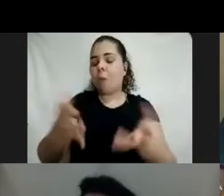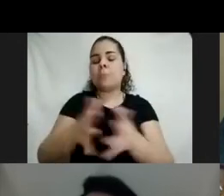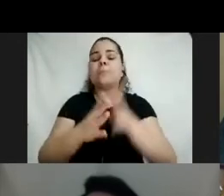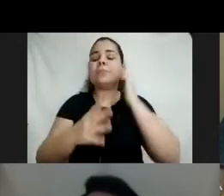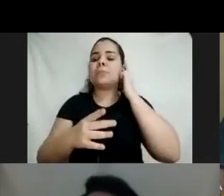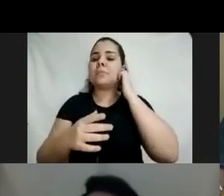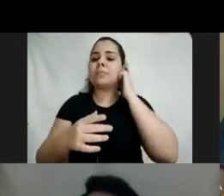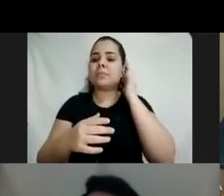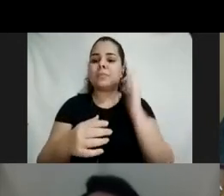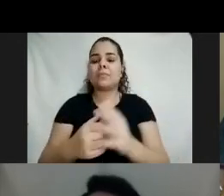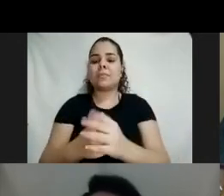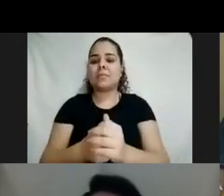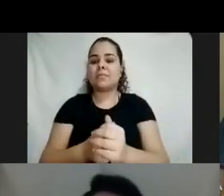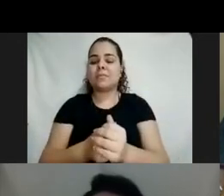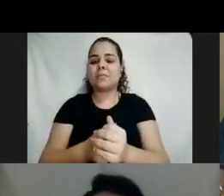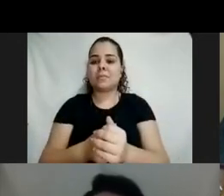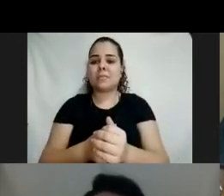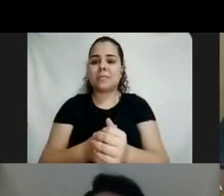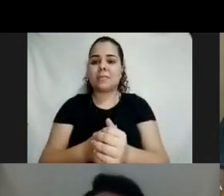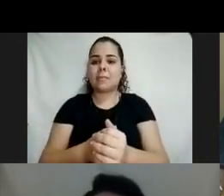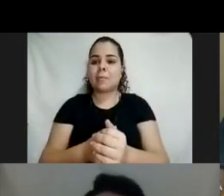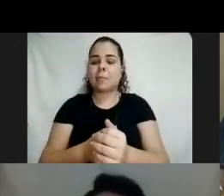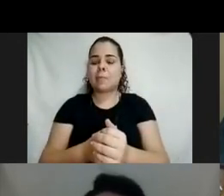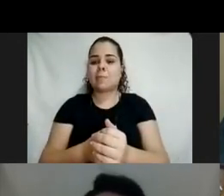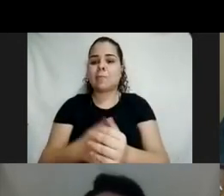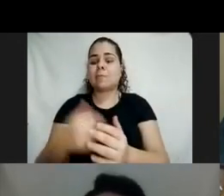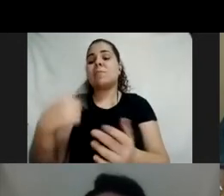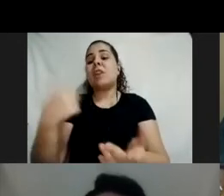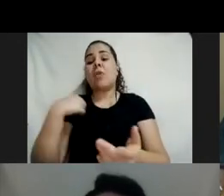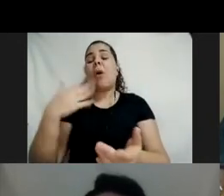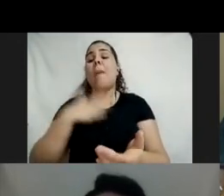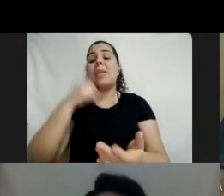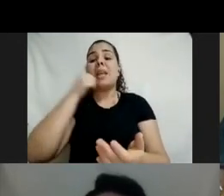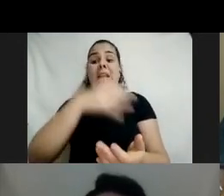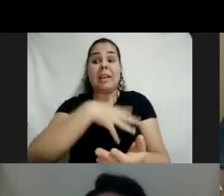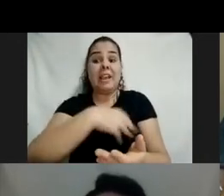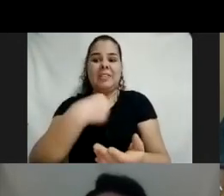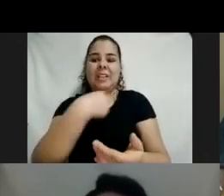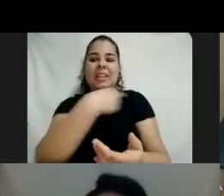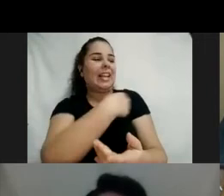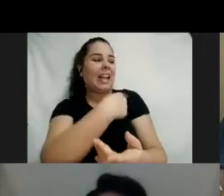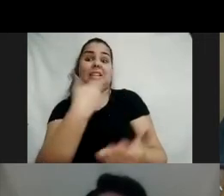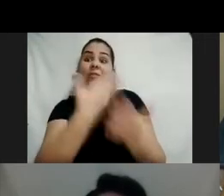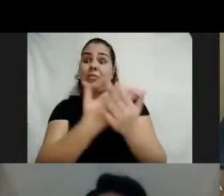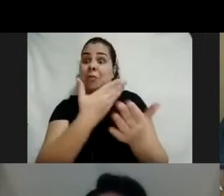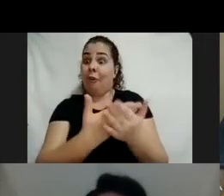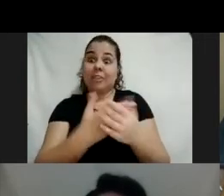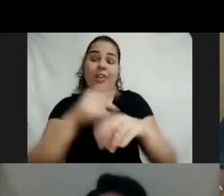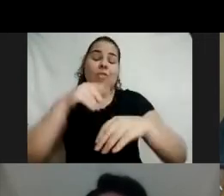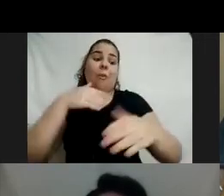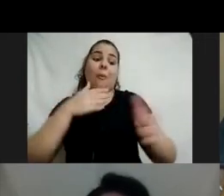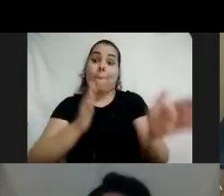então, eu estava com a câmera fechada até agora porque estou com a minha filha aqui em casa, a gente estava estudando, que está aí a época de prova.